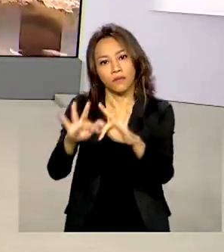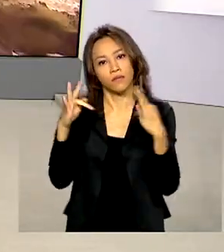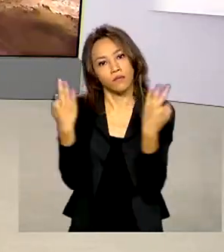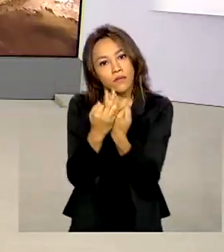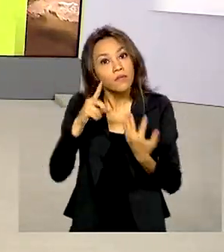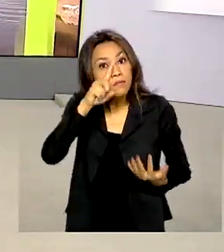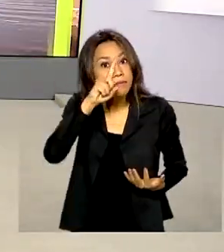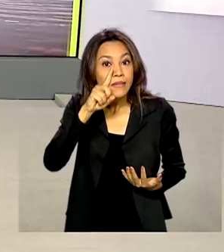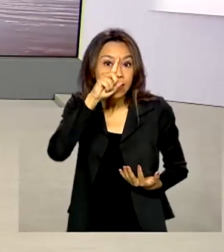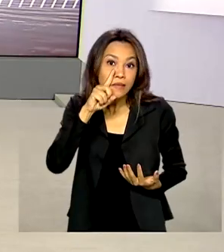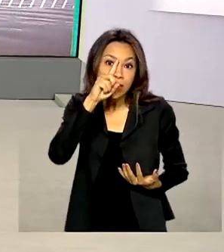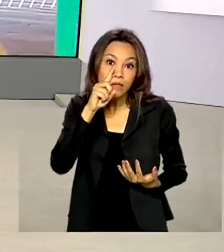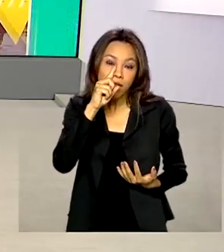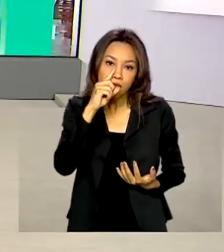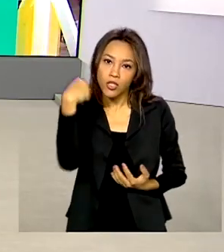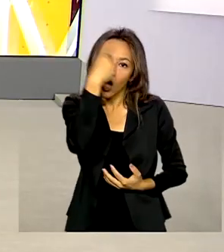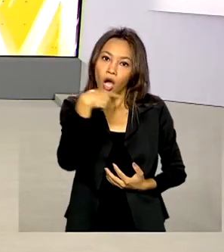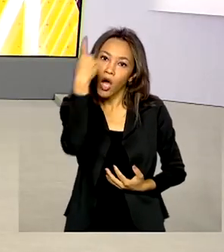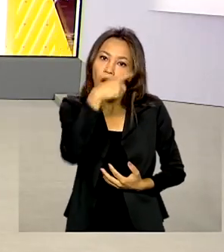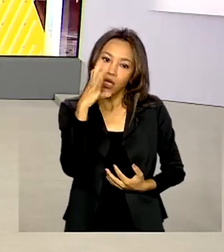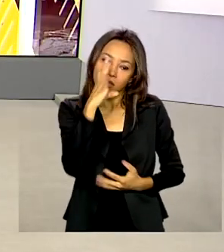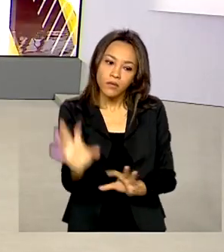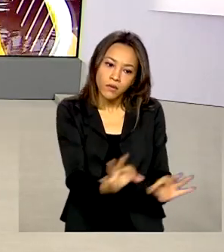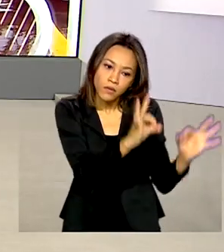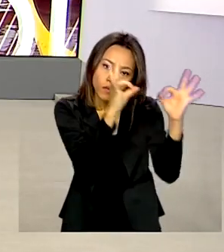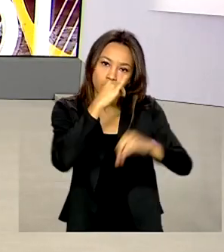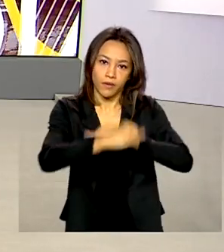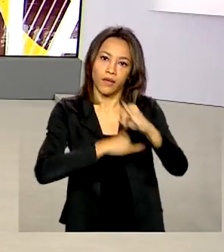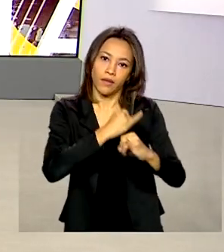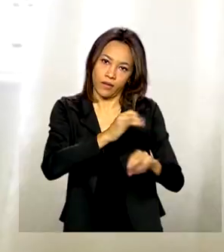os riscos da exposição de crianças na internet.